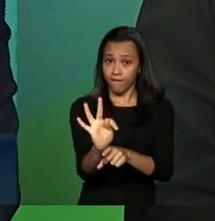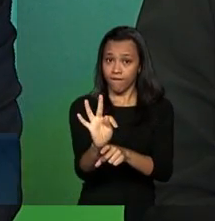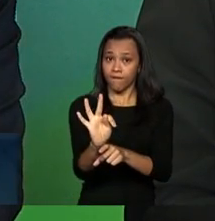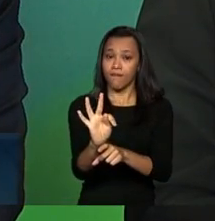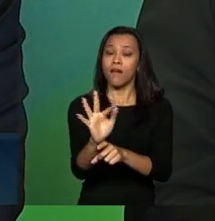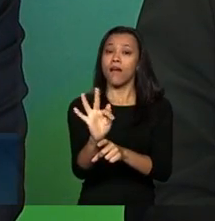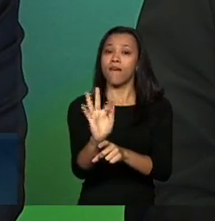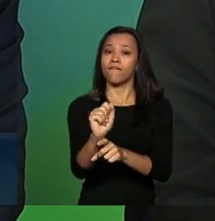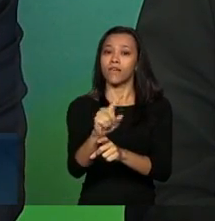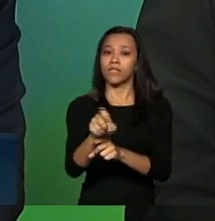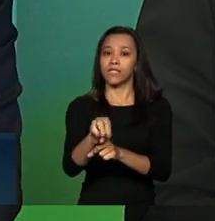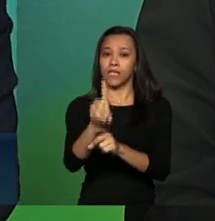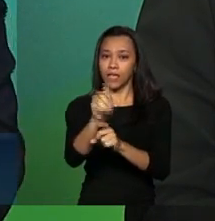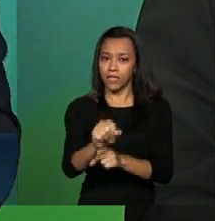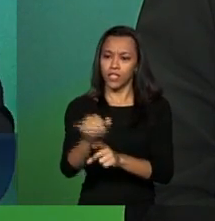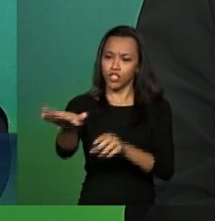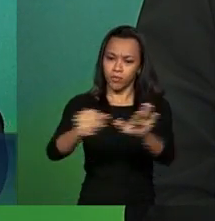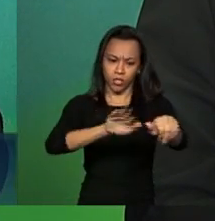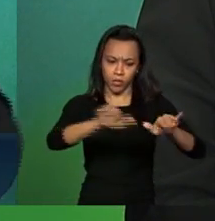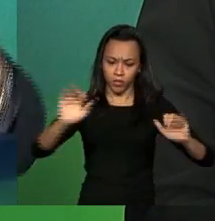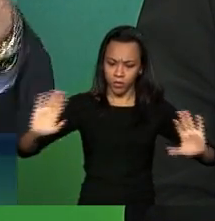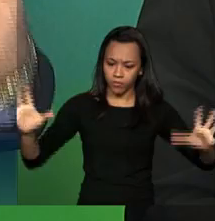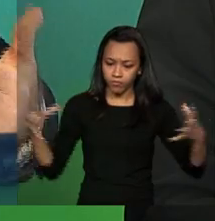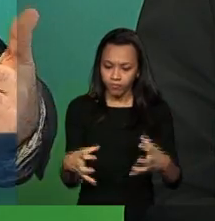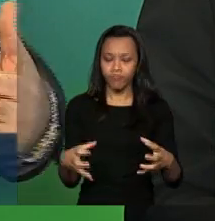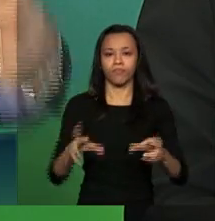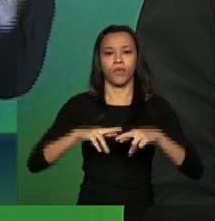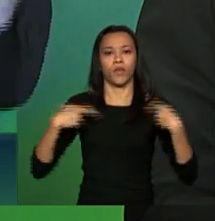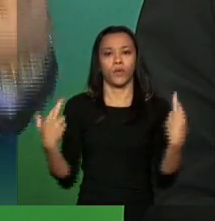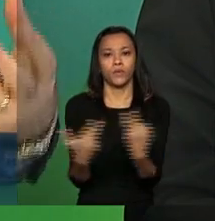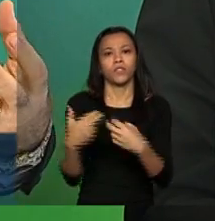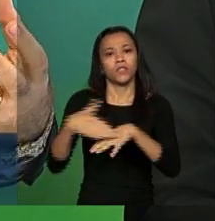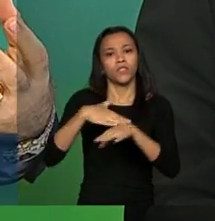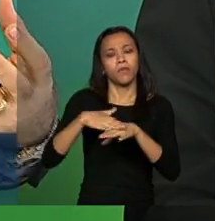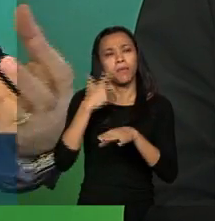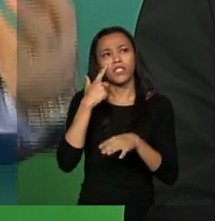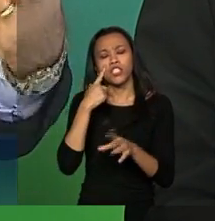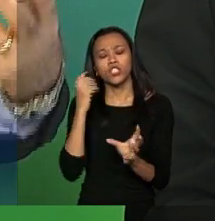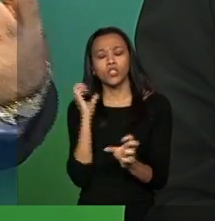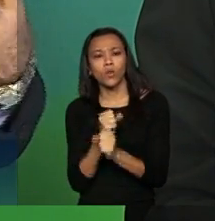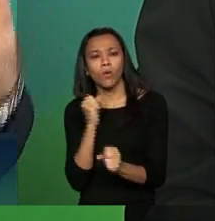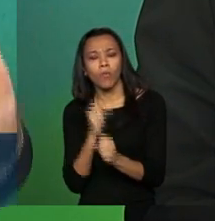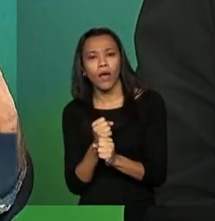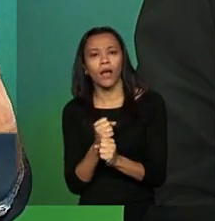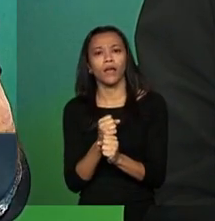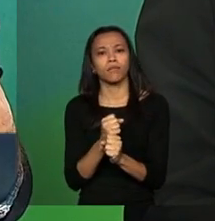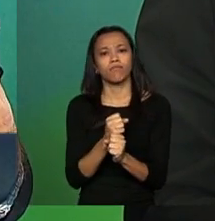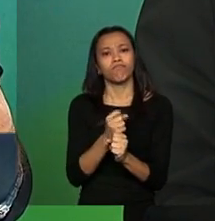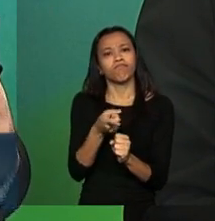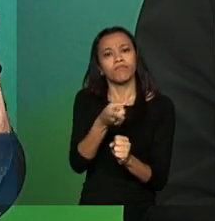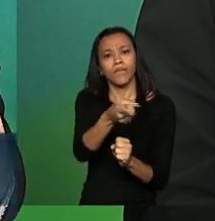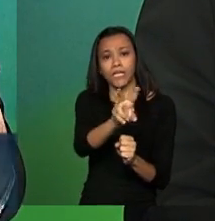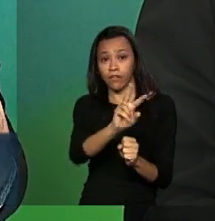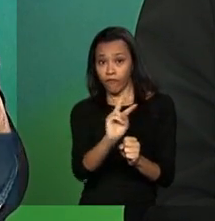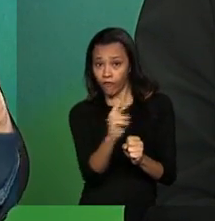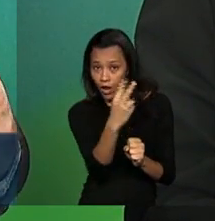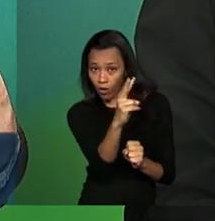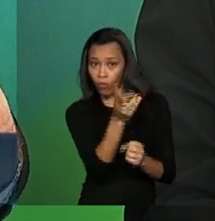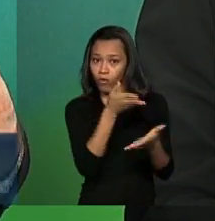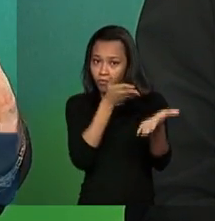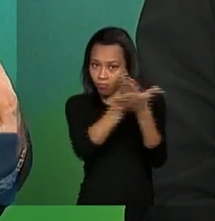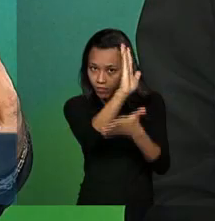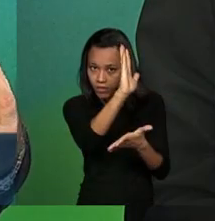encontrar uma equação que conseguisse contemplar este valor que foi aprovado pelo Congresso Nacional